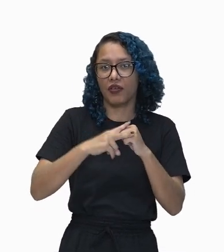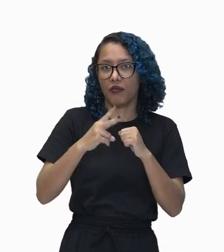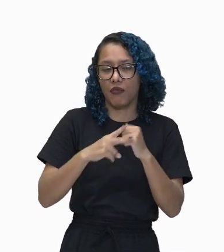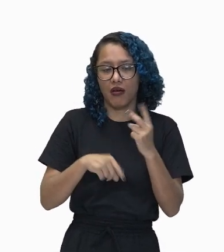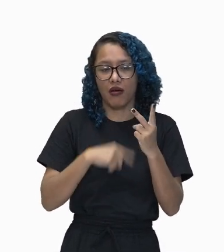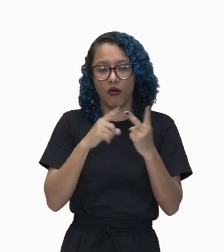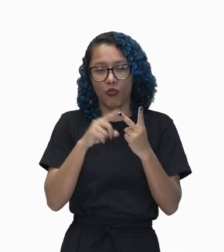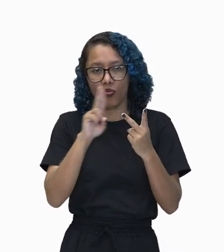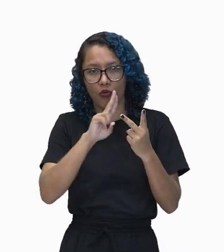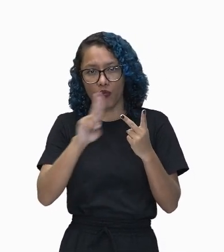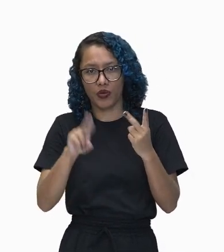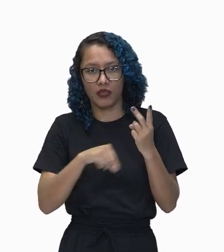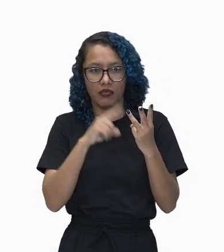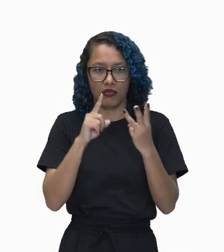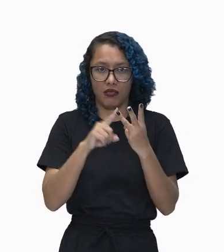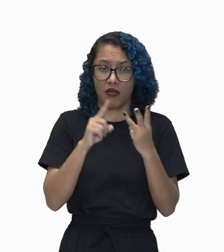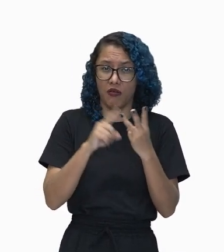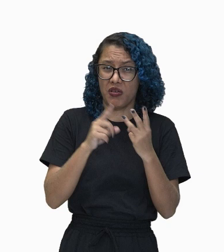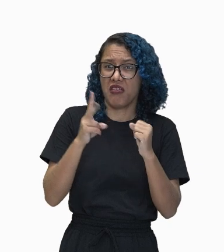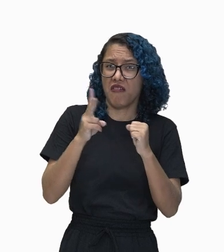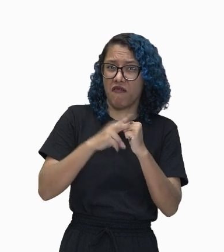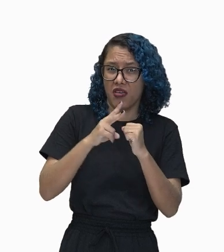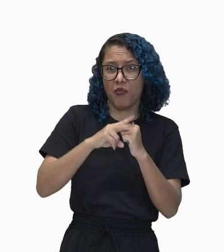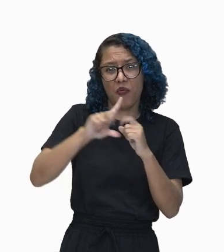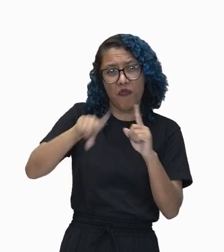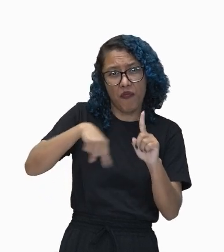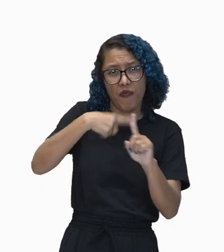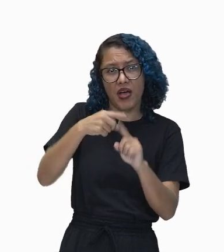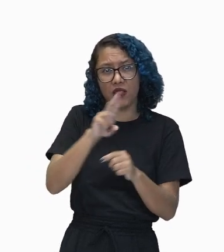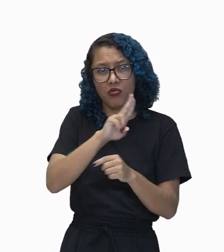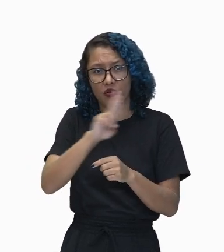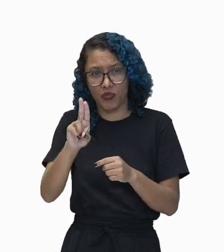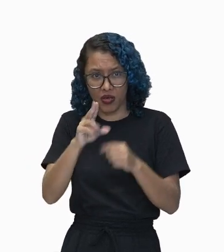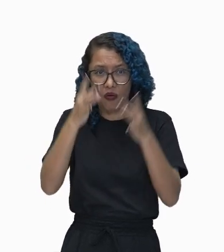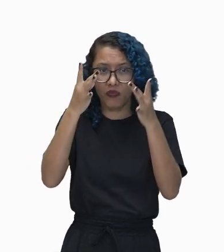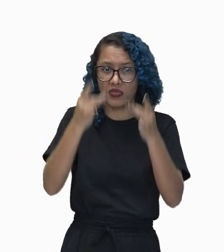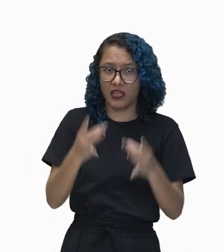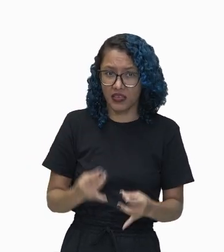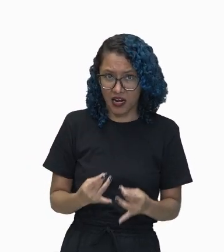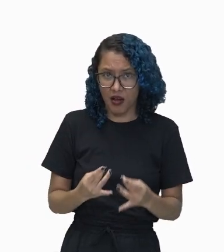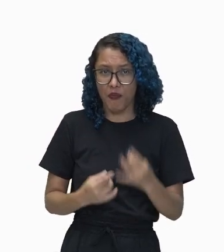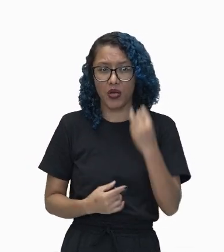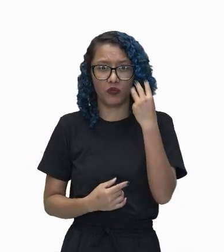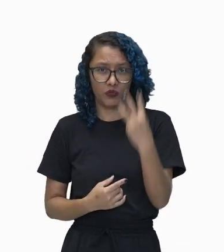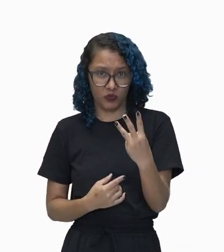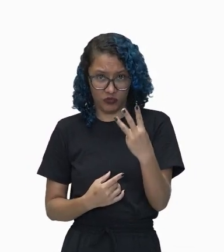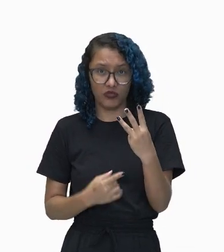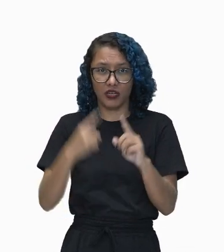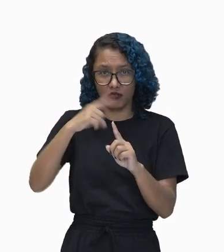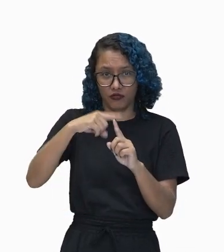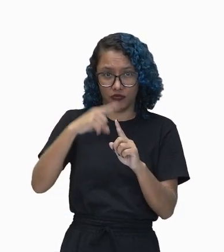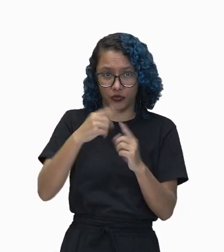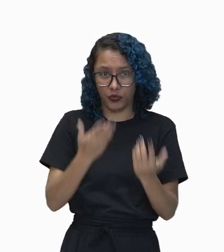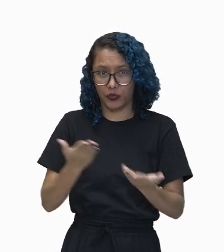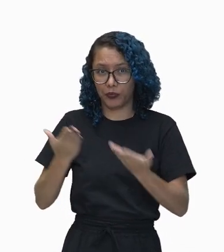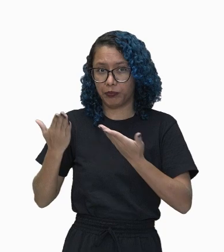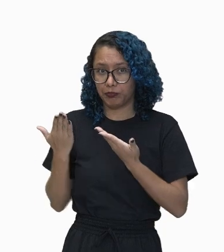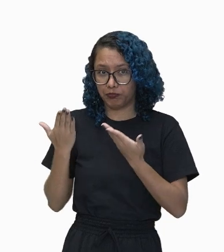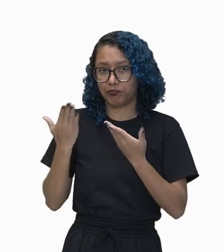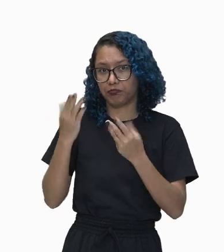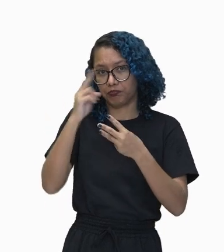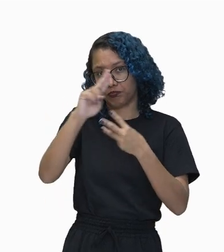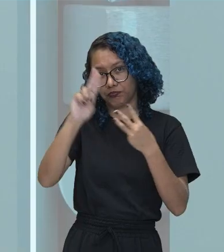nominal e verbo nominal. Detalhamento, predicado verbal, predicado nominal, predicado verbo